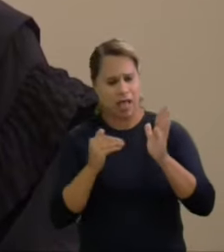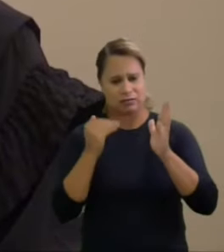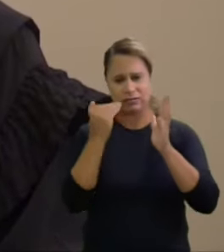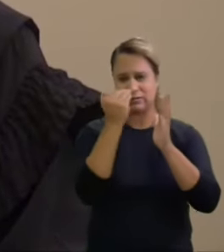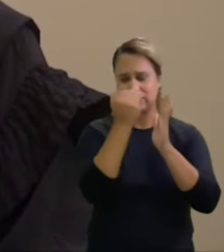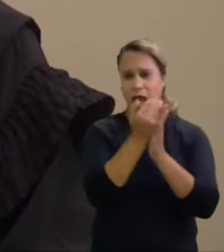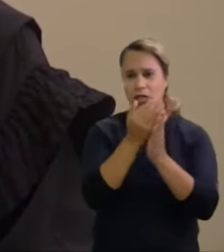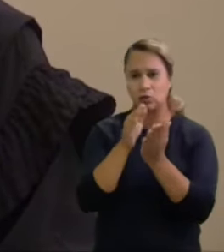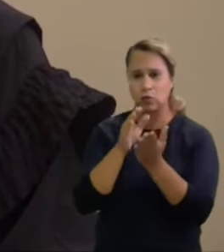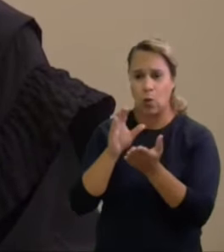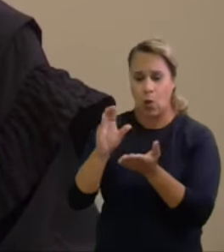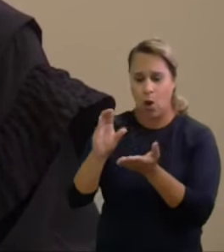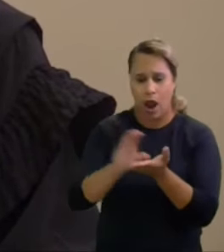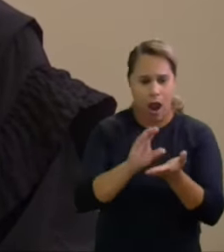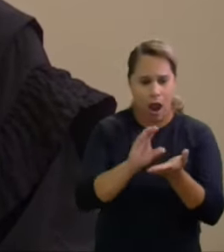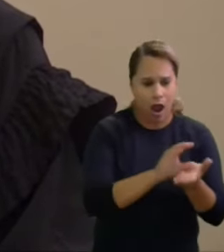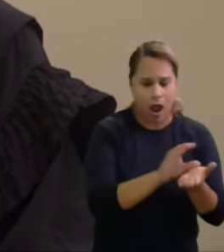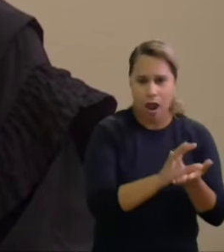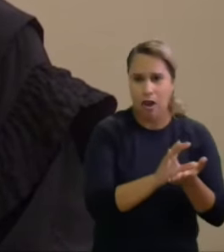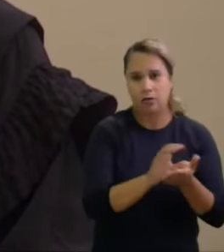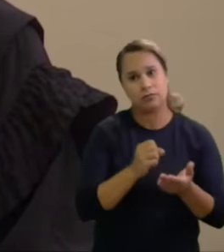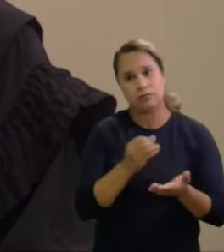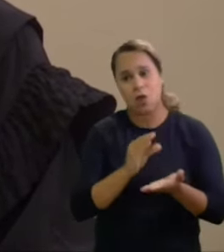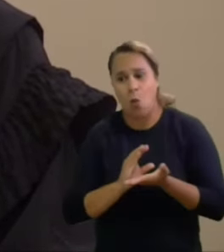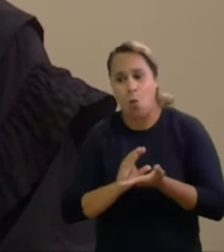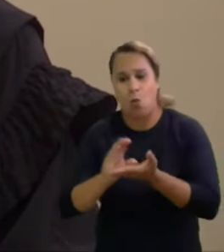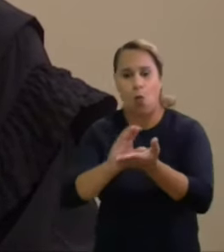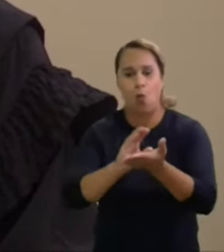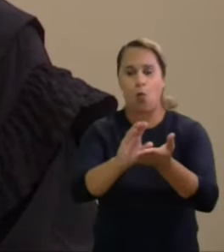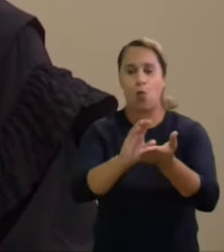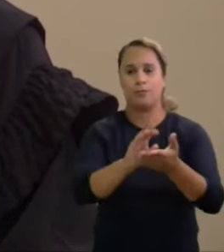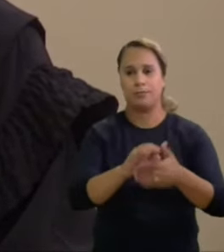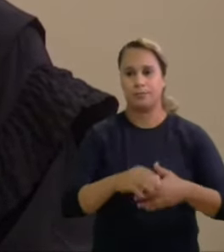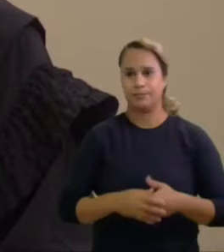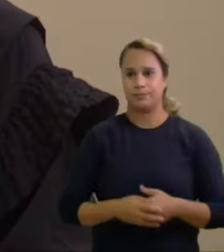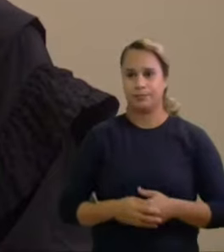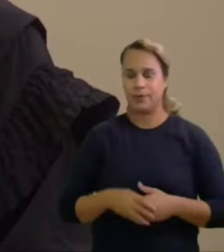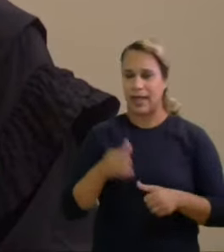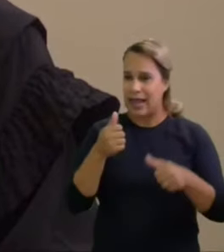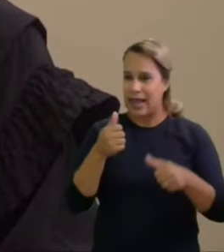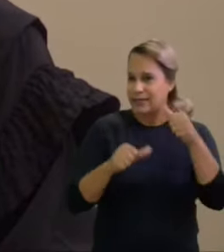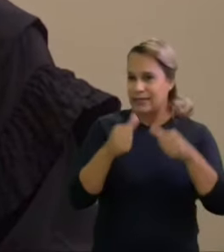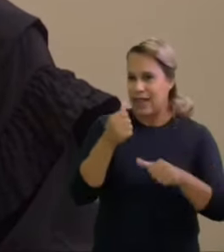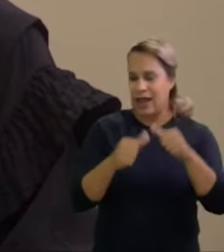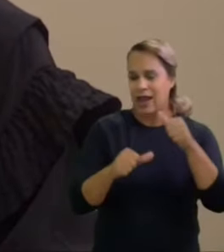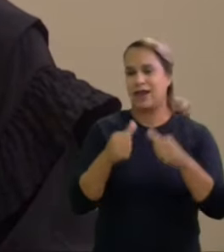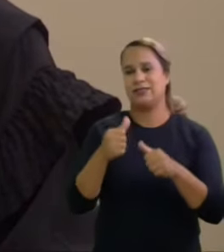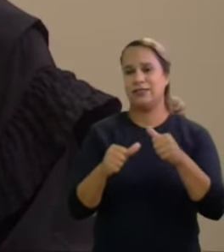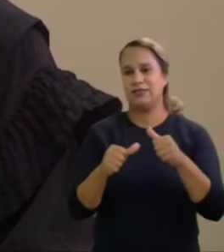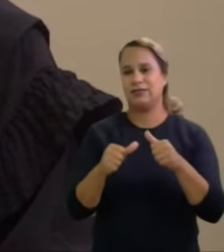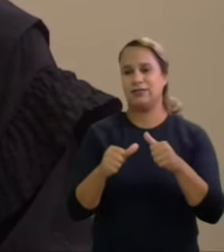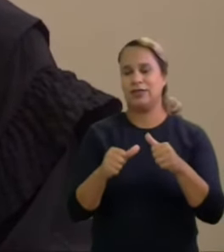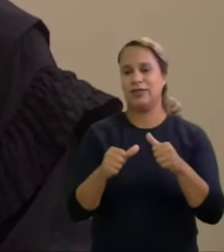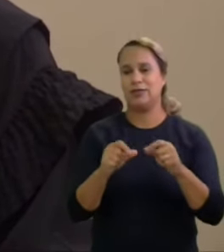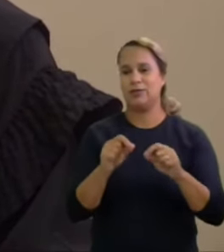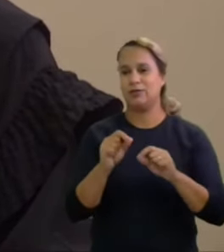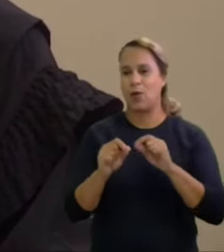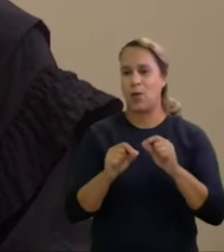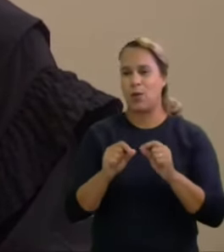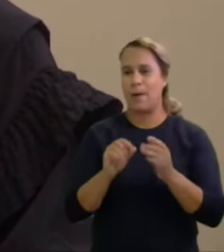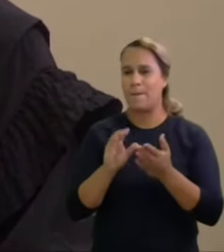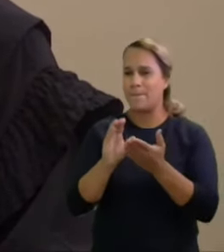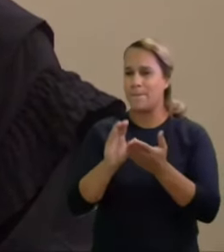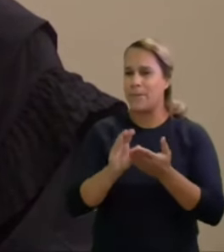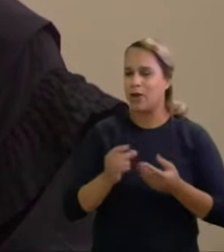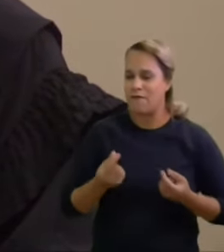impende ainda efetuar detida análise sobre a natureza dos atos de pré-campanha custeado pelos aportes financeiros de modo a se